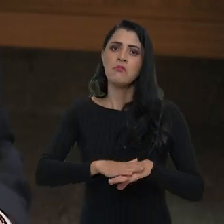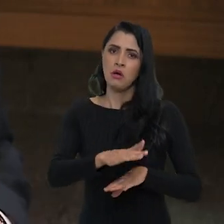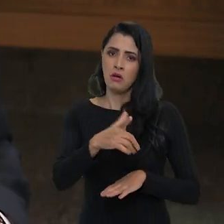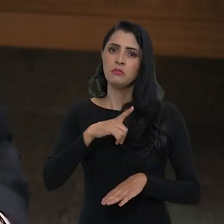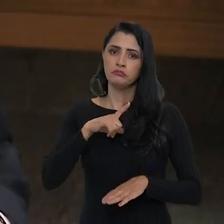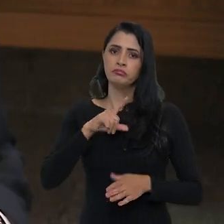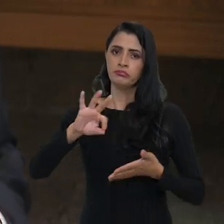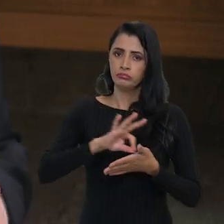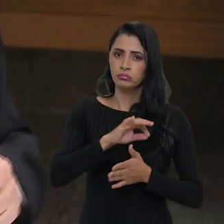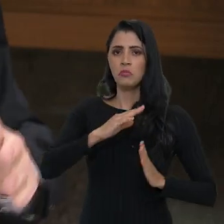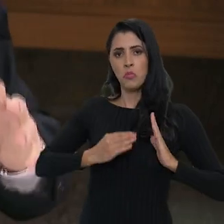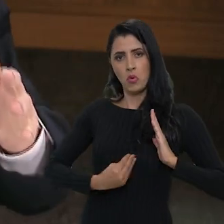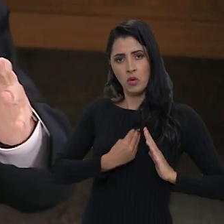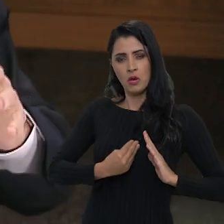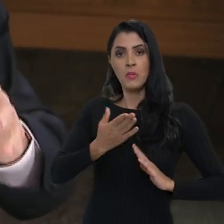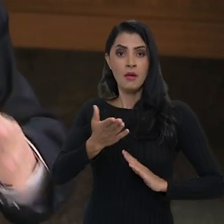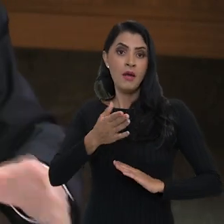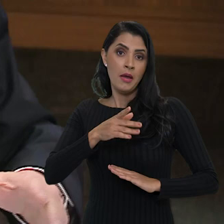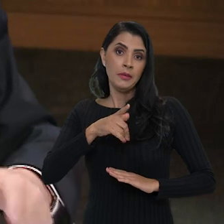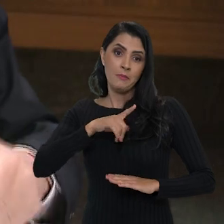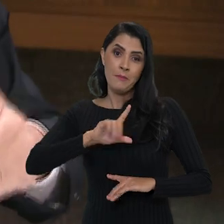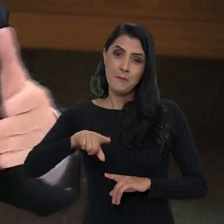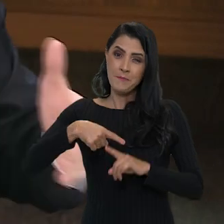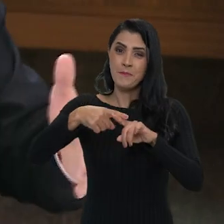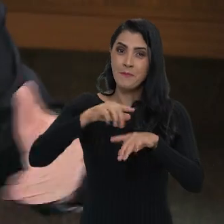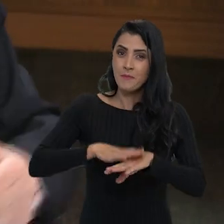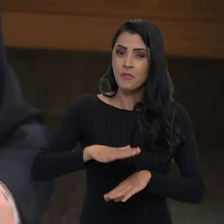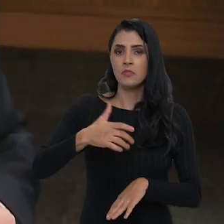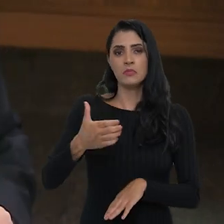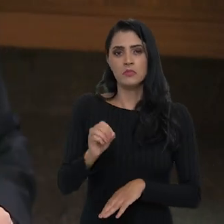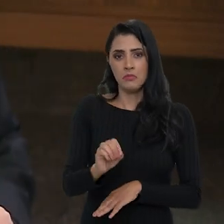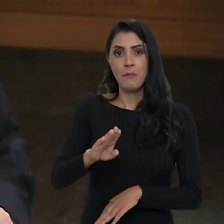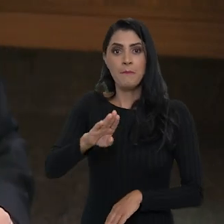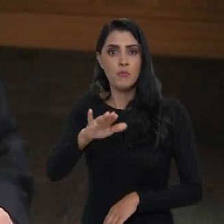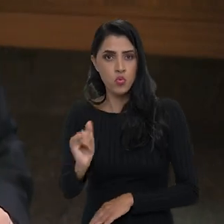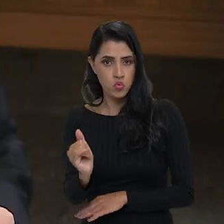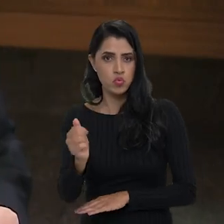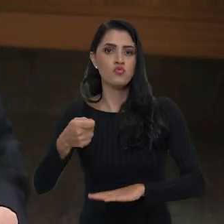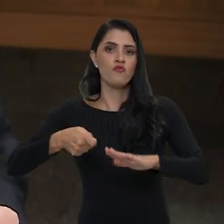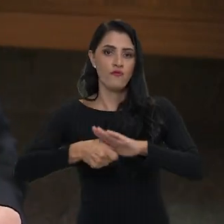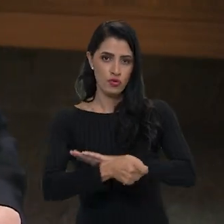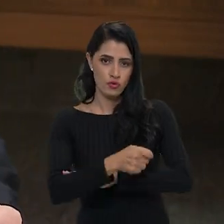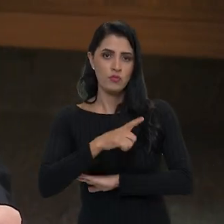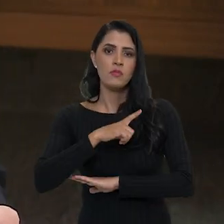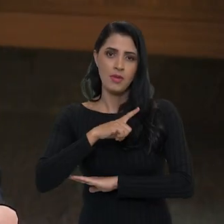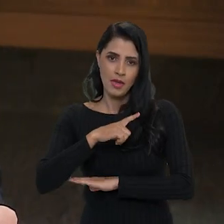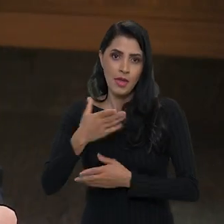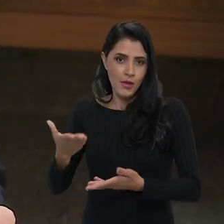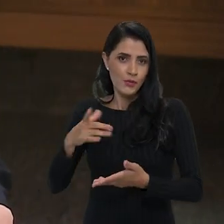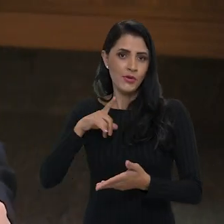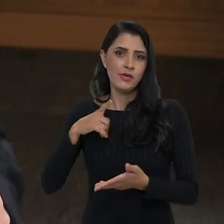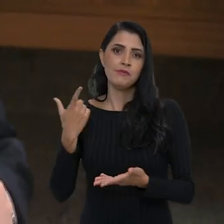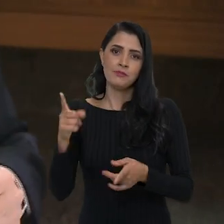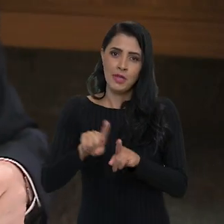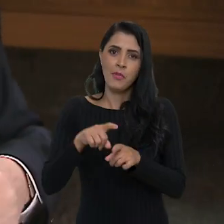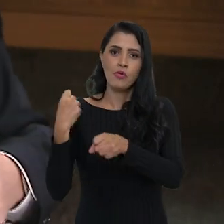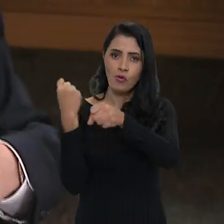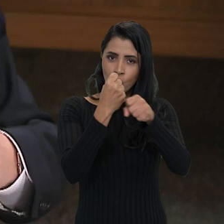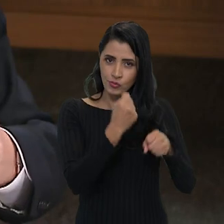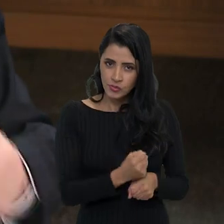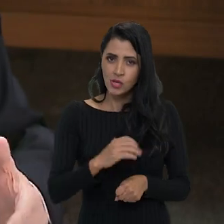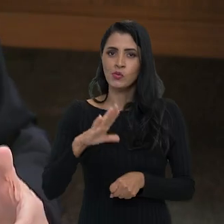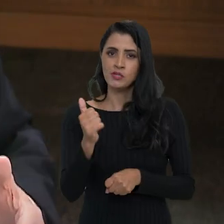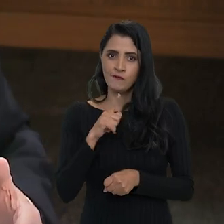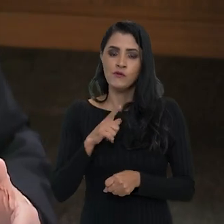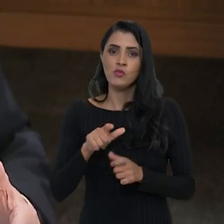mais. Vão ser mais de 10 bilhões de investimentos, Vanessa, e a construção civil